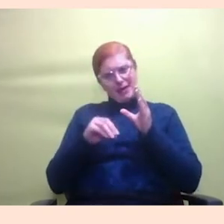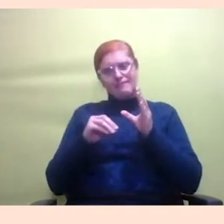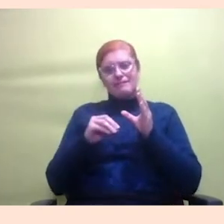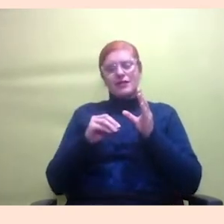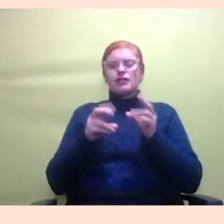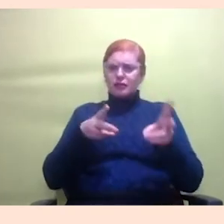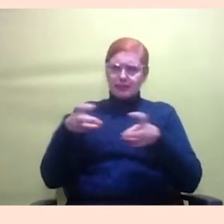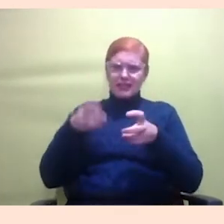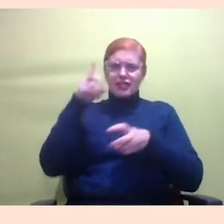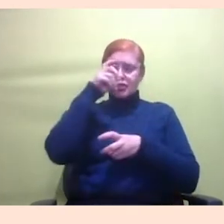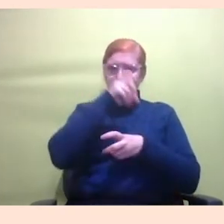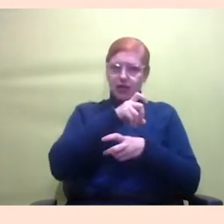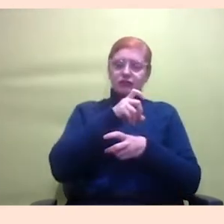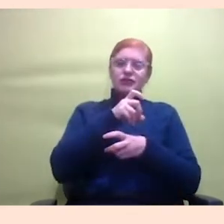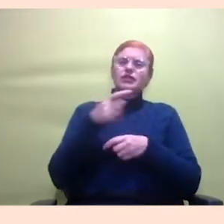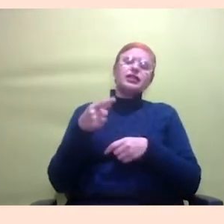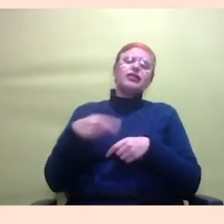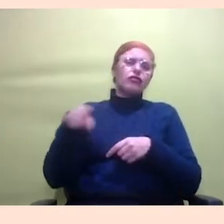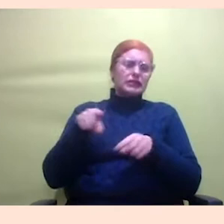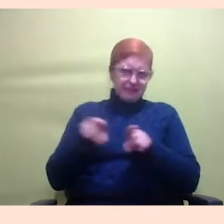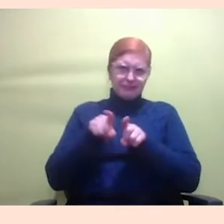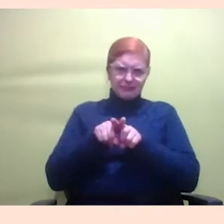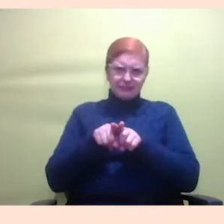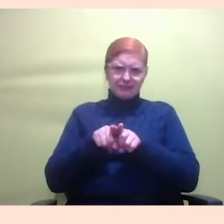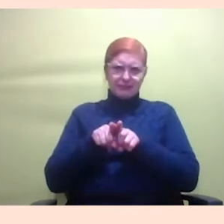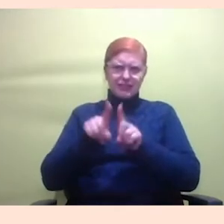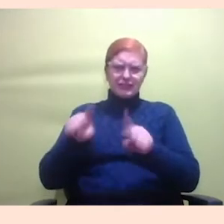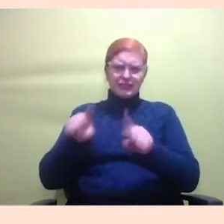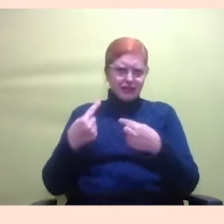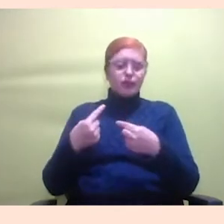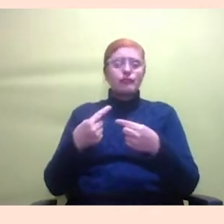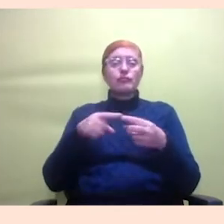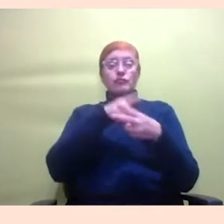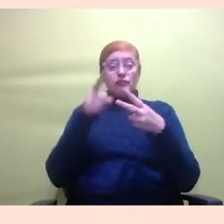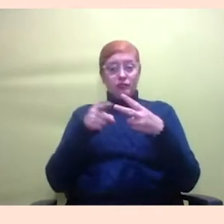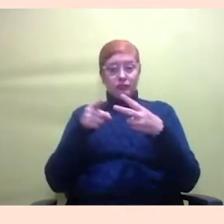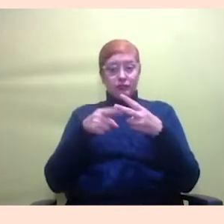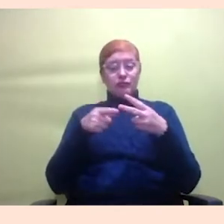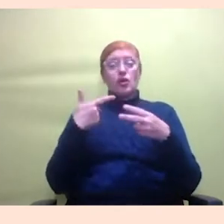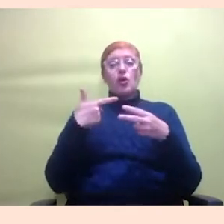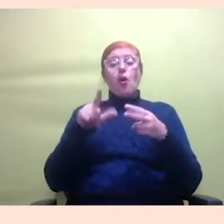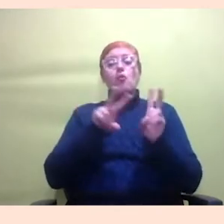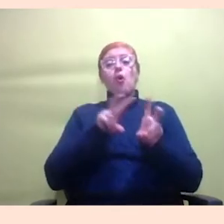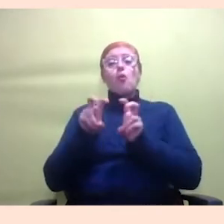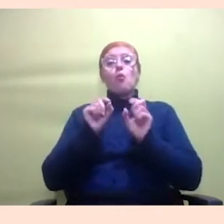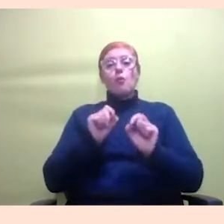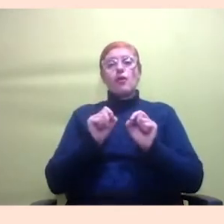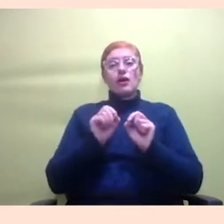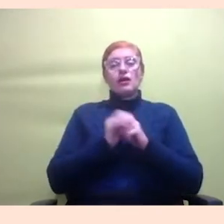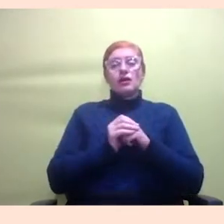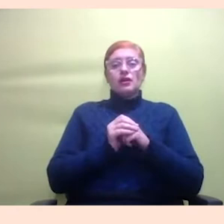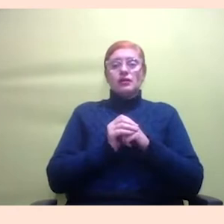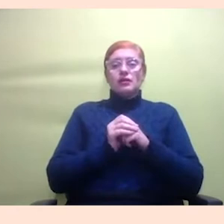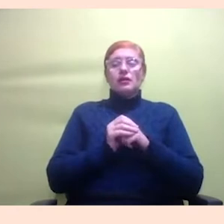ver se vocês lidam com isso também. uma outra coisa que eu queria levantar é, assim, para a formação